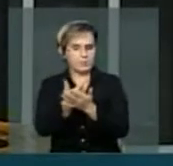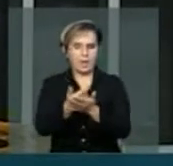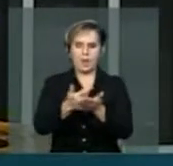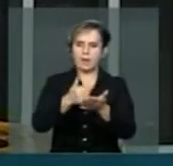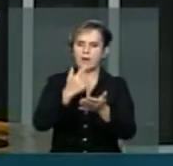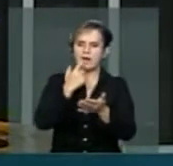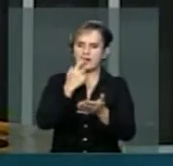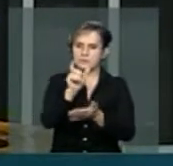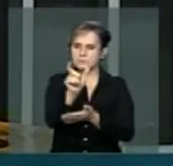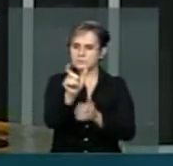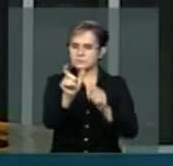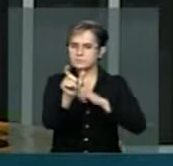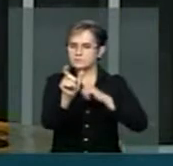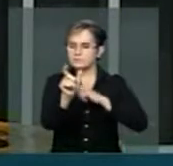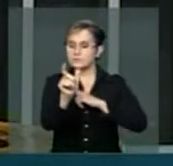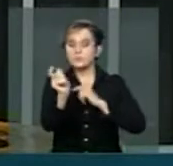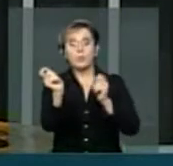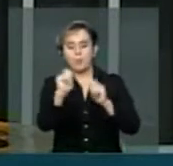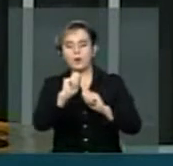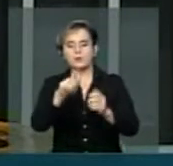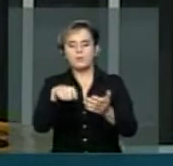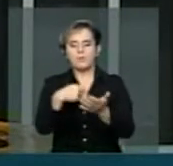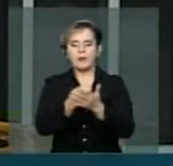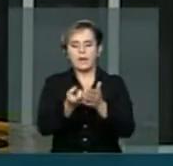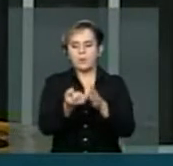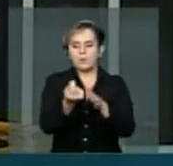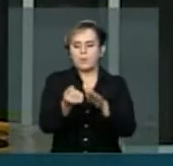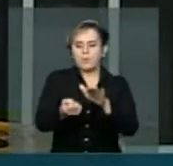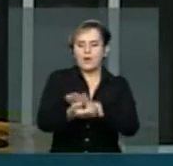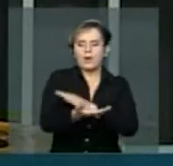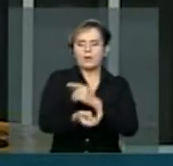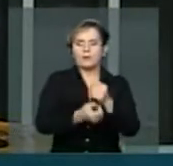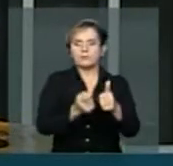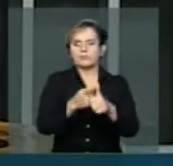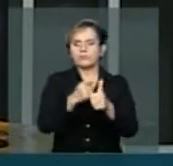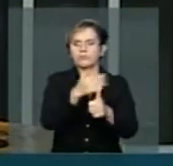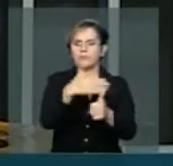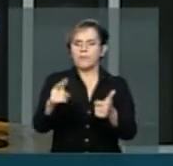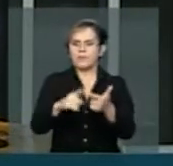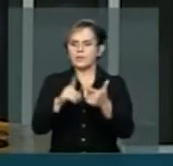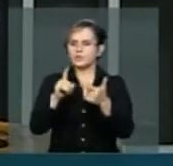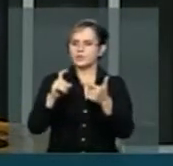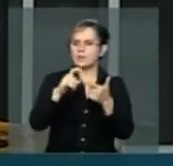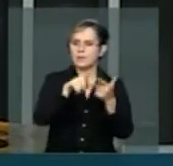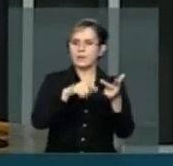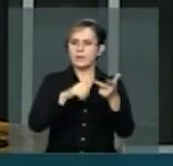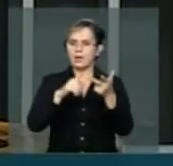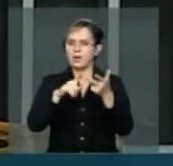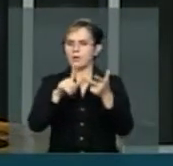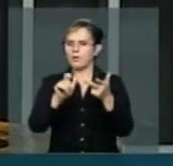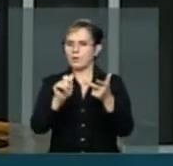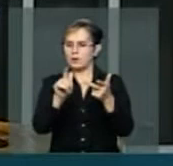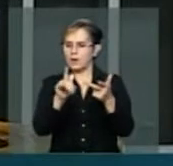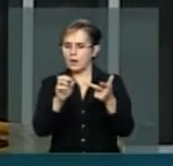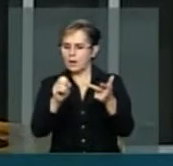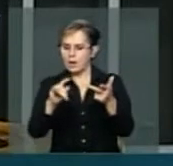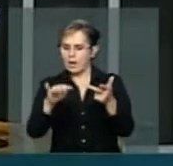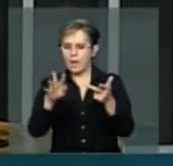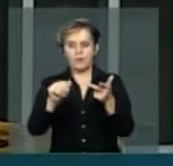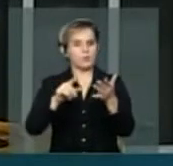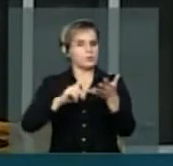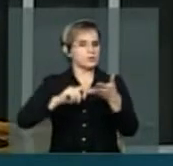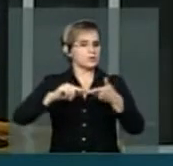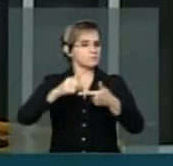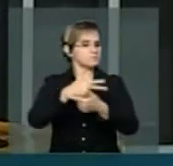tinha a opção de pagar a propina com peixe, camarão, lagosta, como acontecia lá